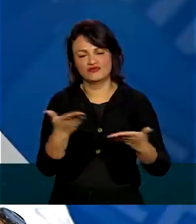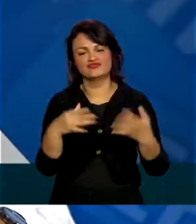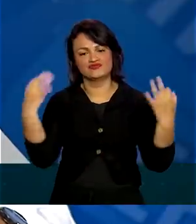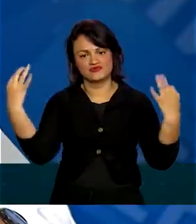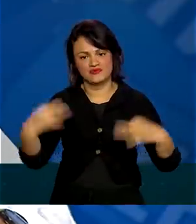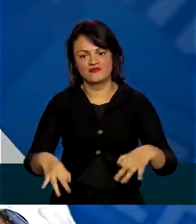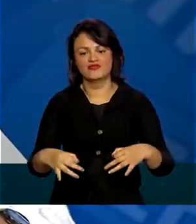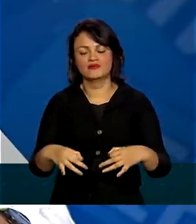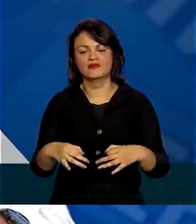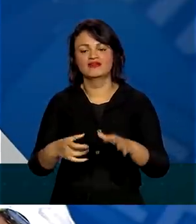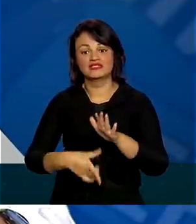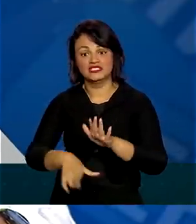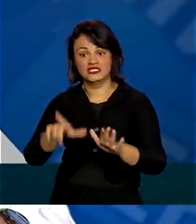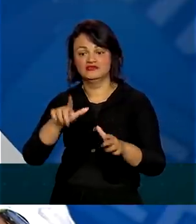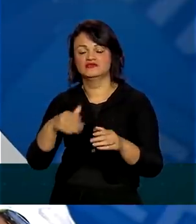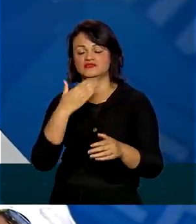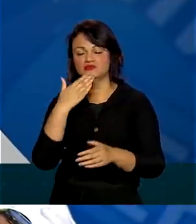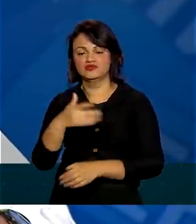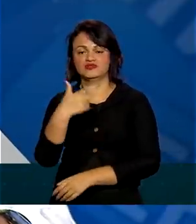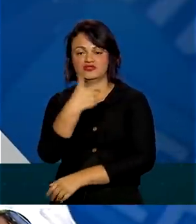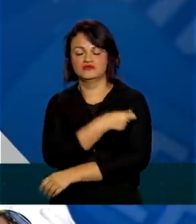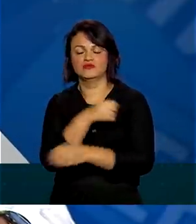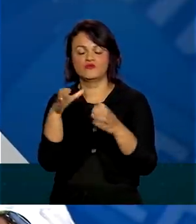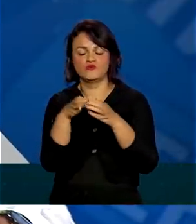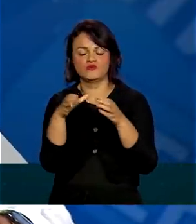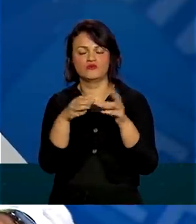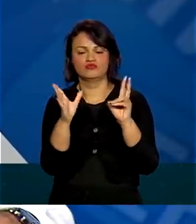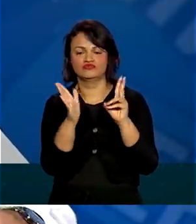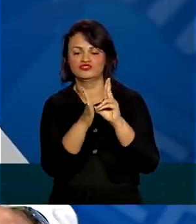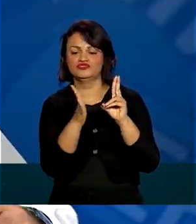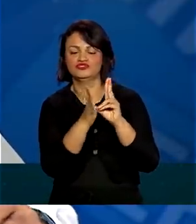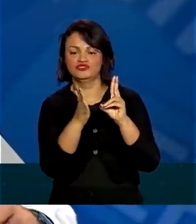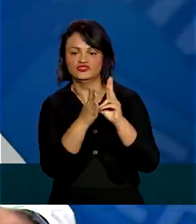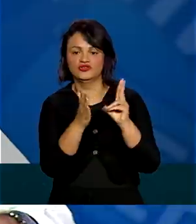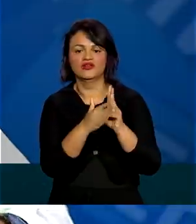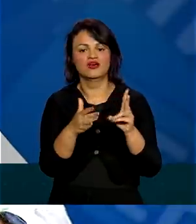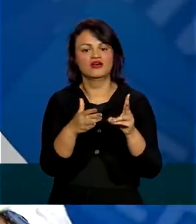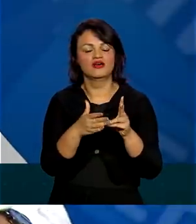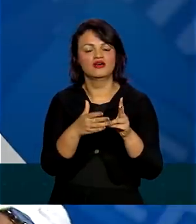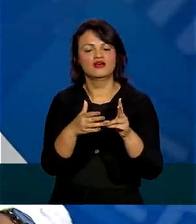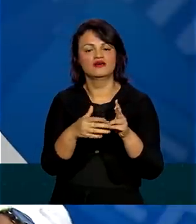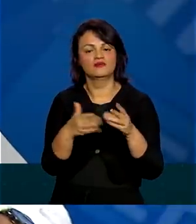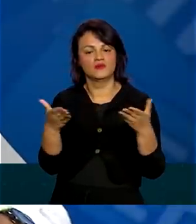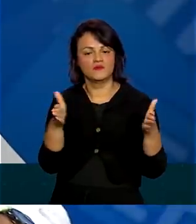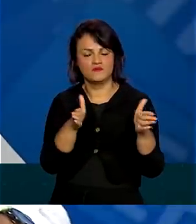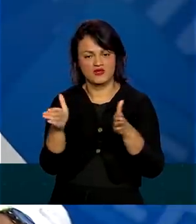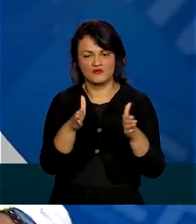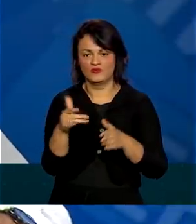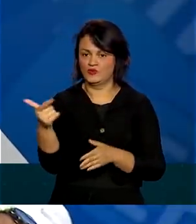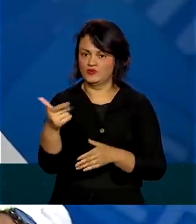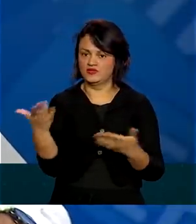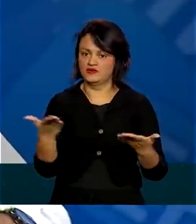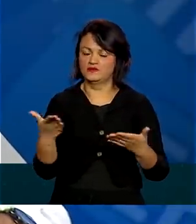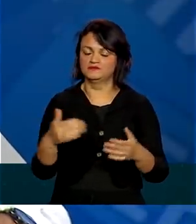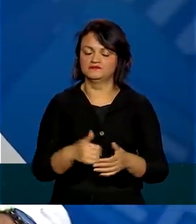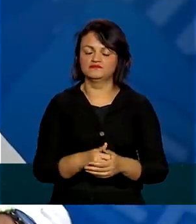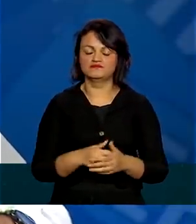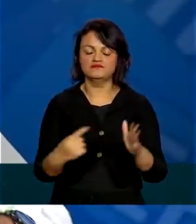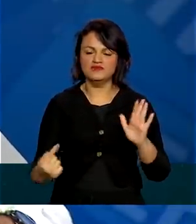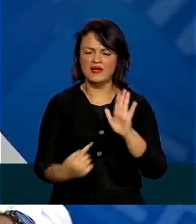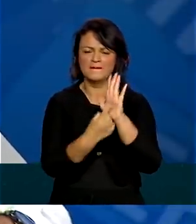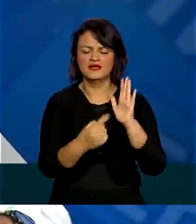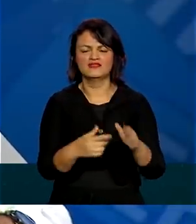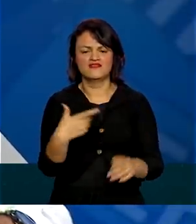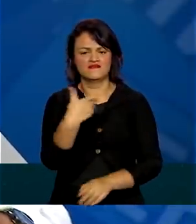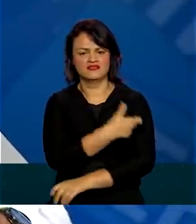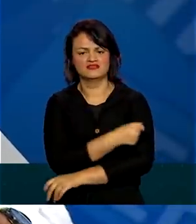antecipação para a vacinação dos povos indígenas, trazendo-os para esta segunda fase. Então, vai ser a meta é vacinar